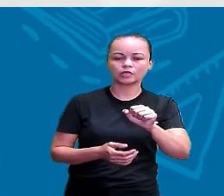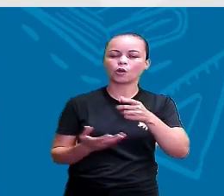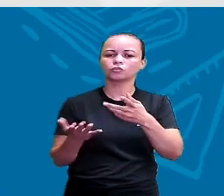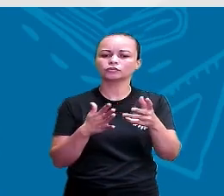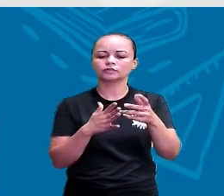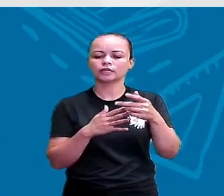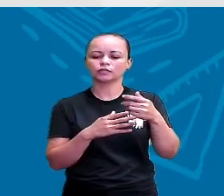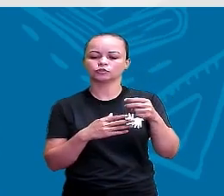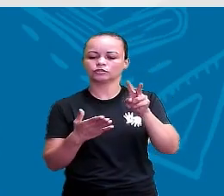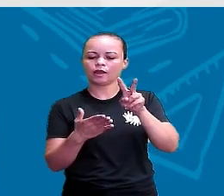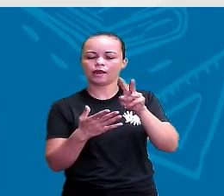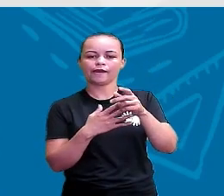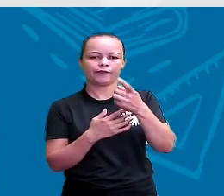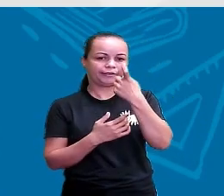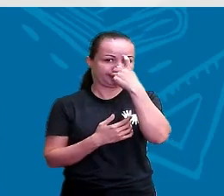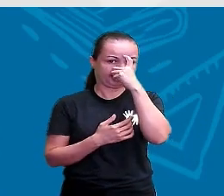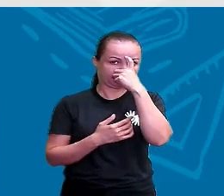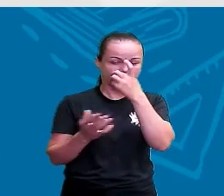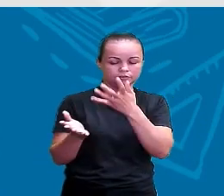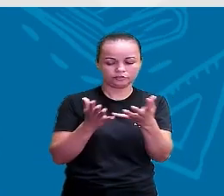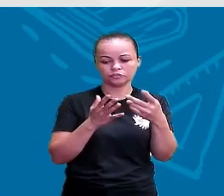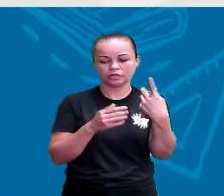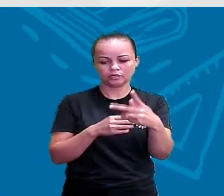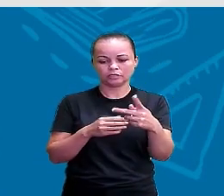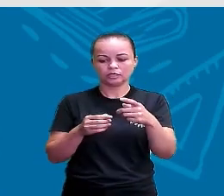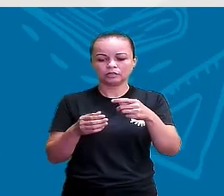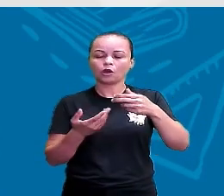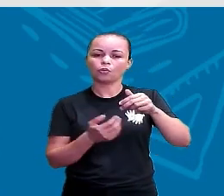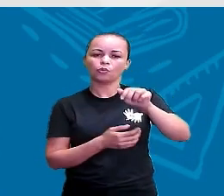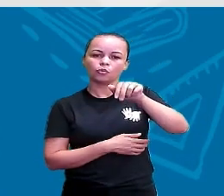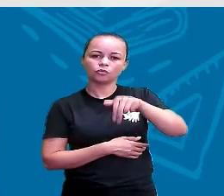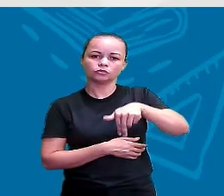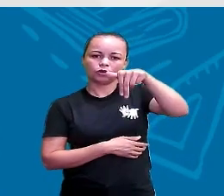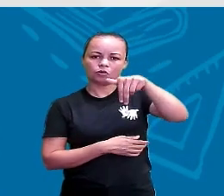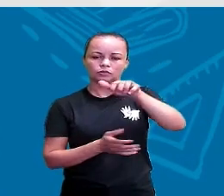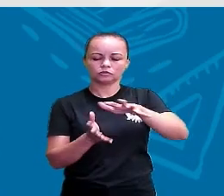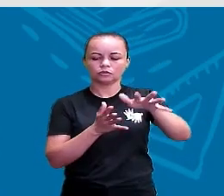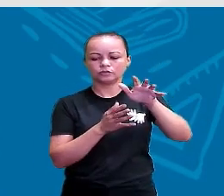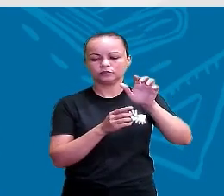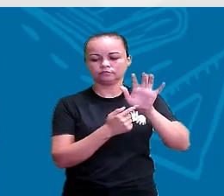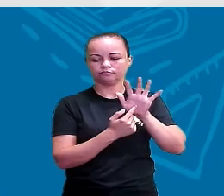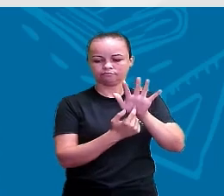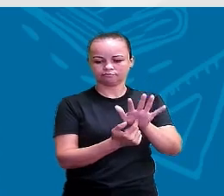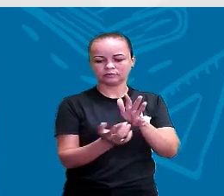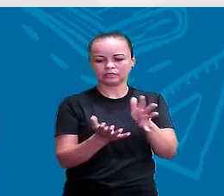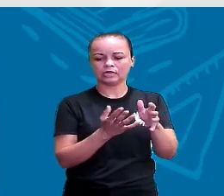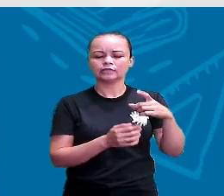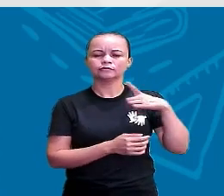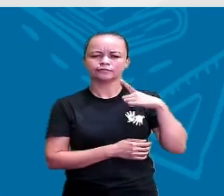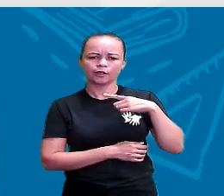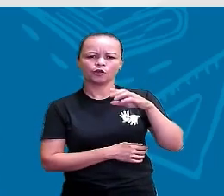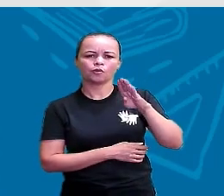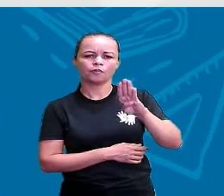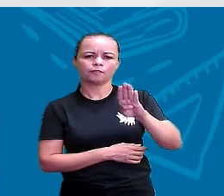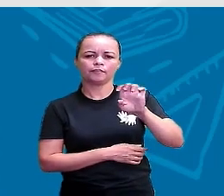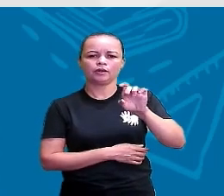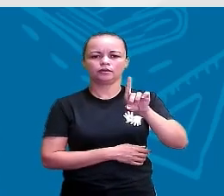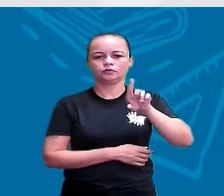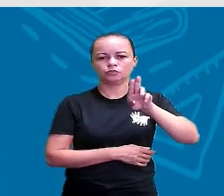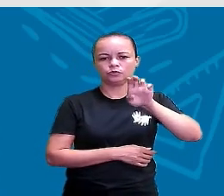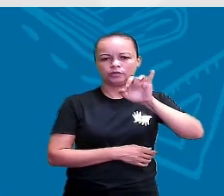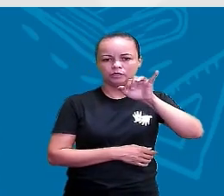certo? Esse grupo, em geral, se concentra basicamente ao norte do território indiano. Então, tem os beduínos, aborigines